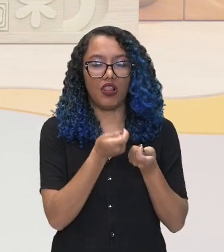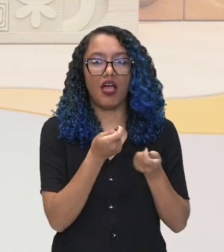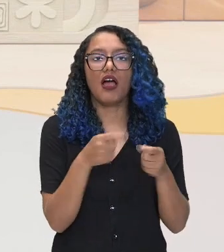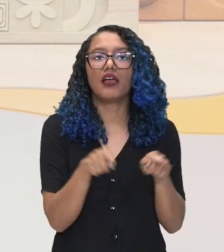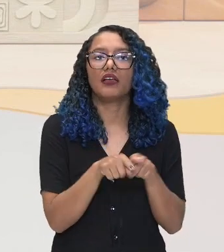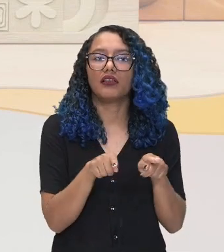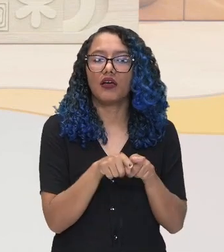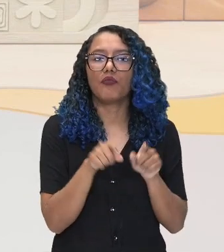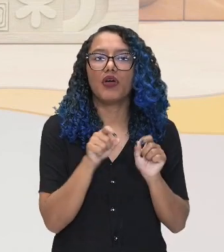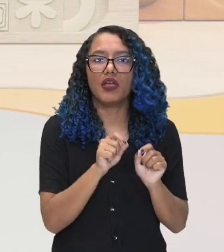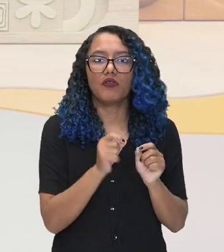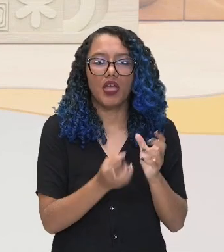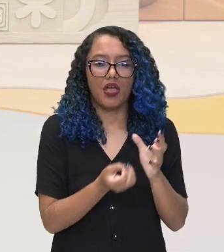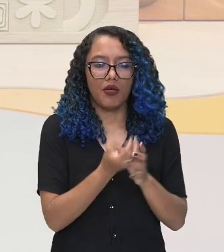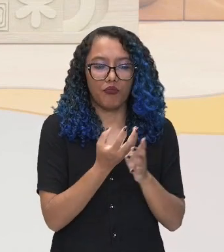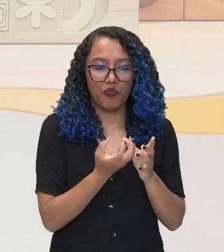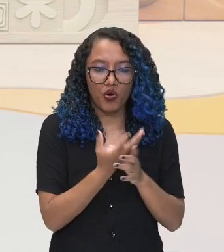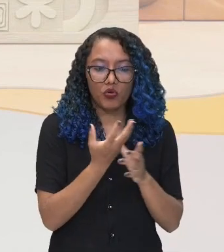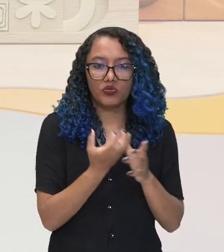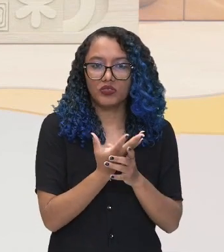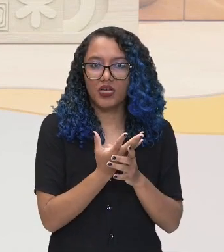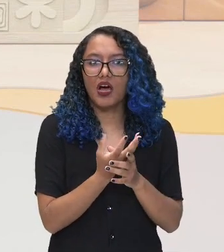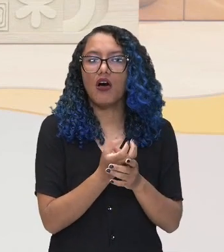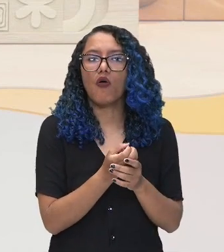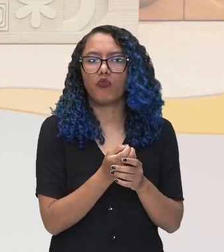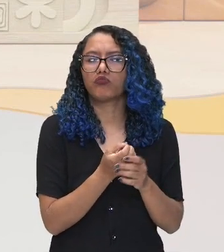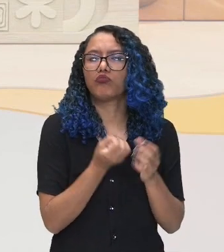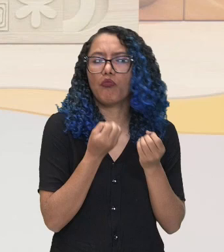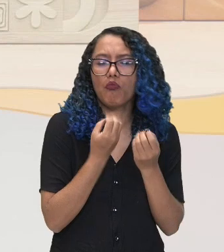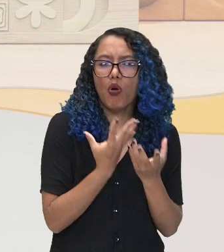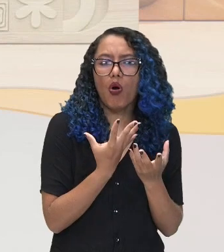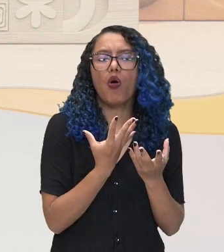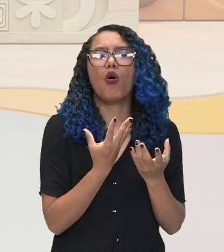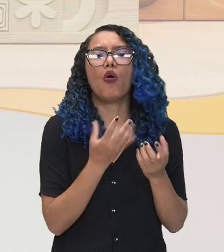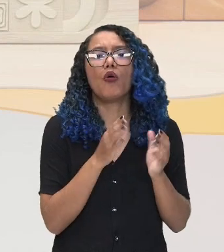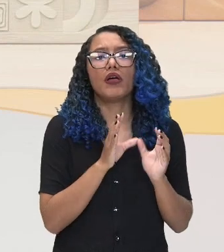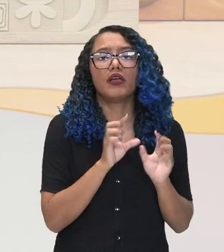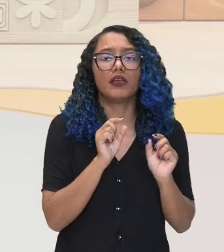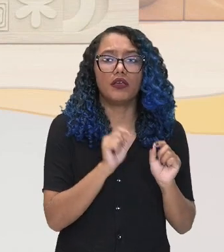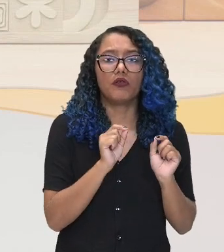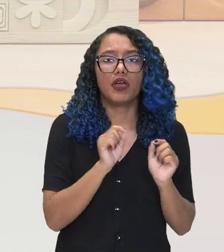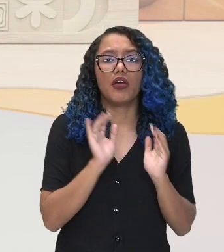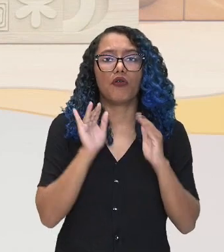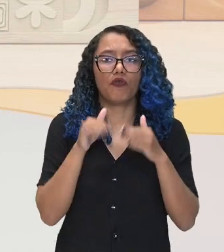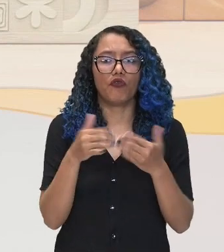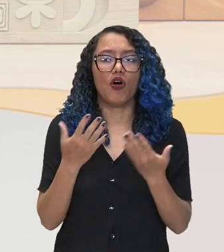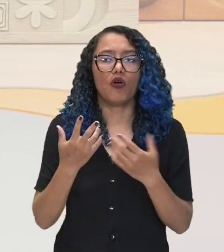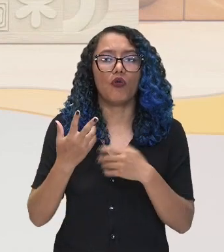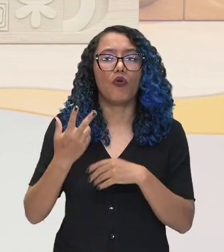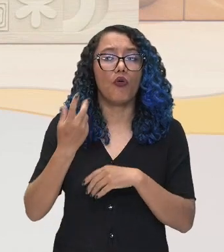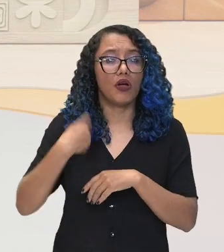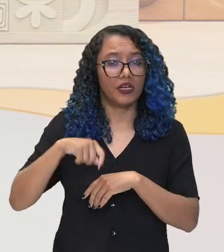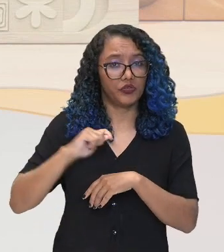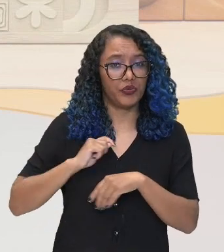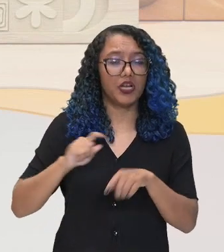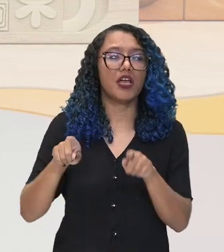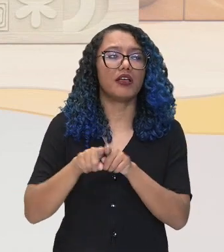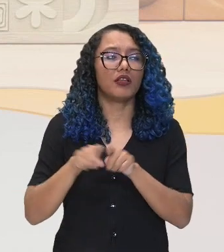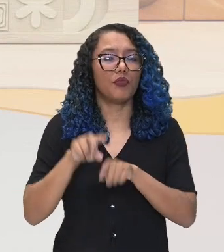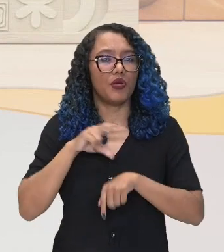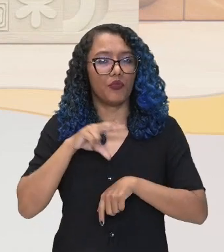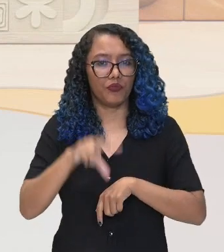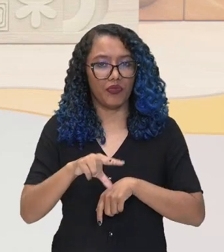para a coroa, nesse caso aqui, tanto a espanhola quanto a portuguesa. Estamos no contexto da América